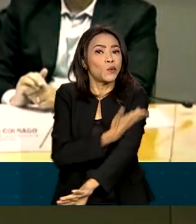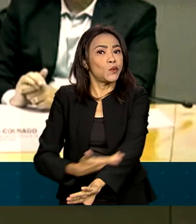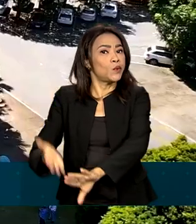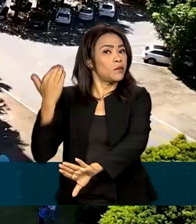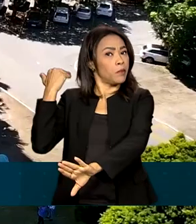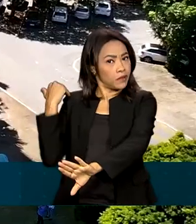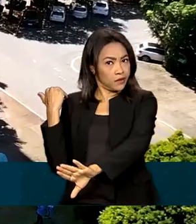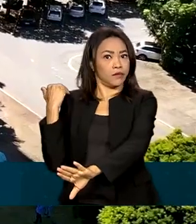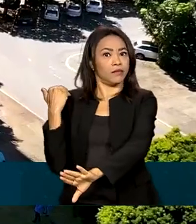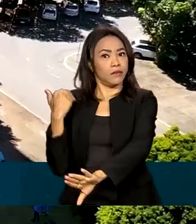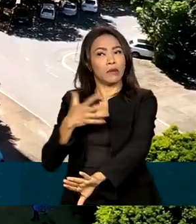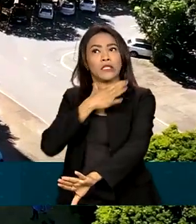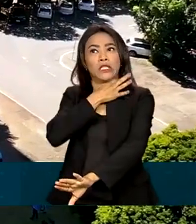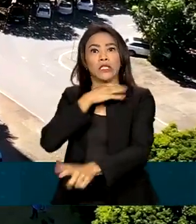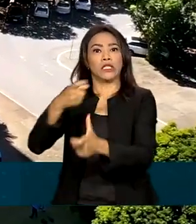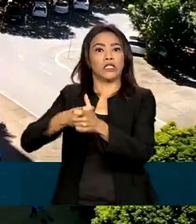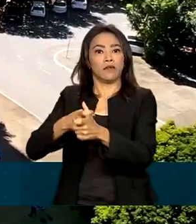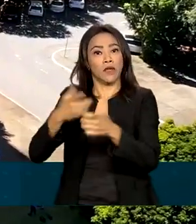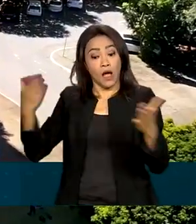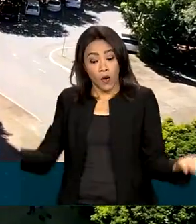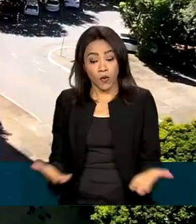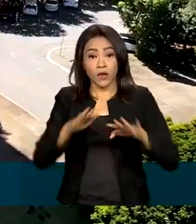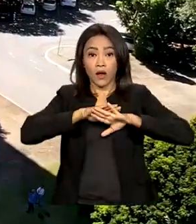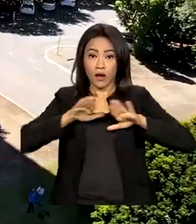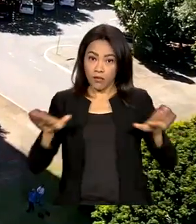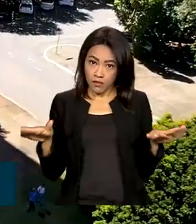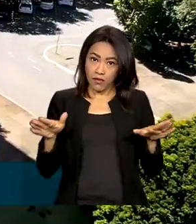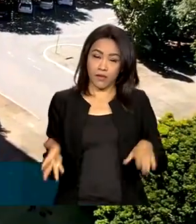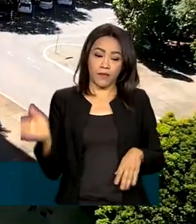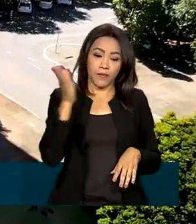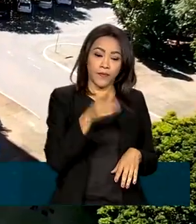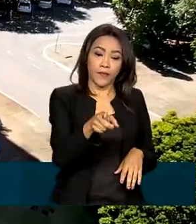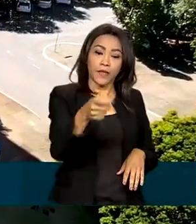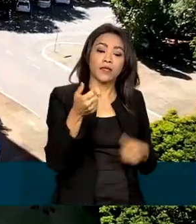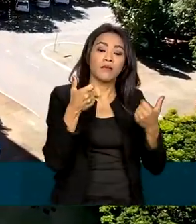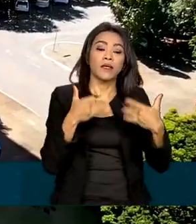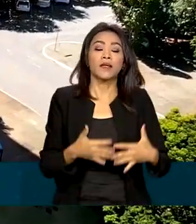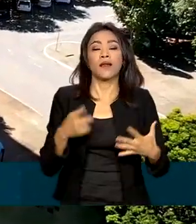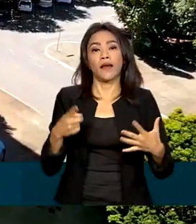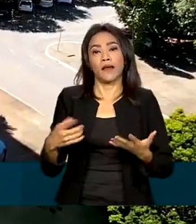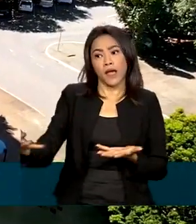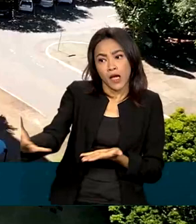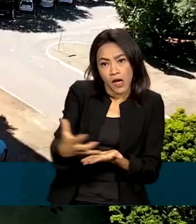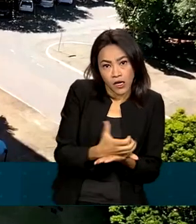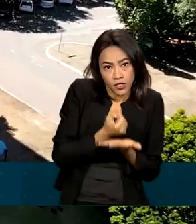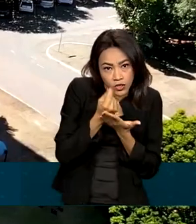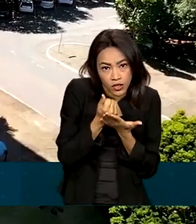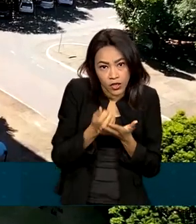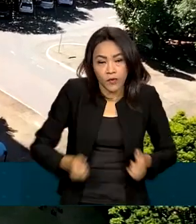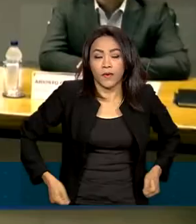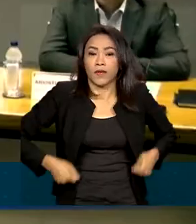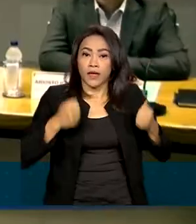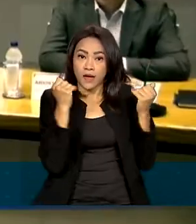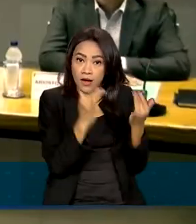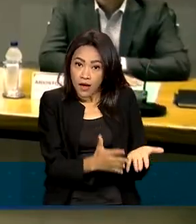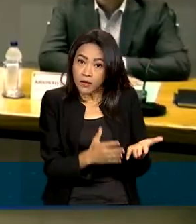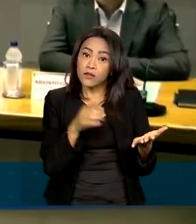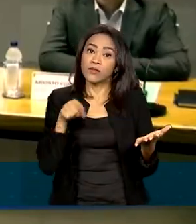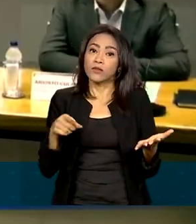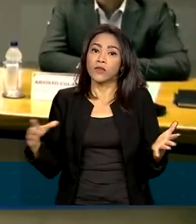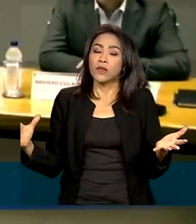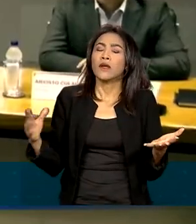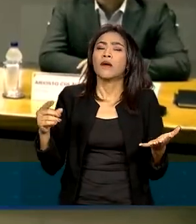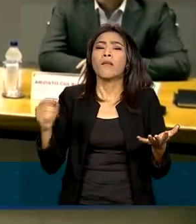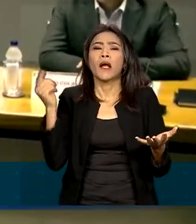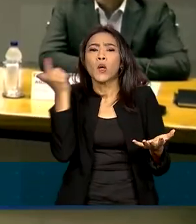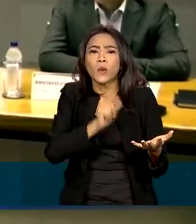Acabou. A projeção faz parte do relatório de avaliação de receitas e despesas do quinto bimestre deste ano. E para